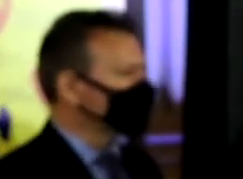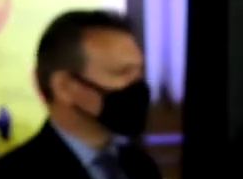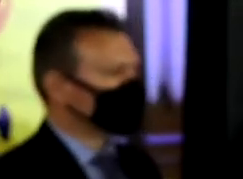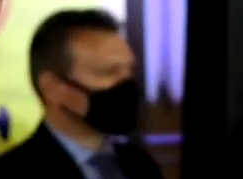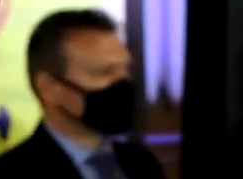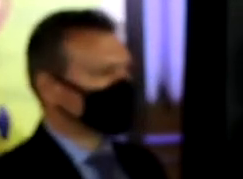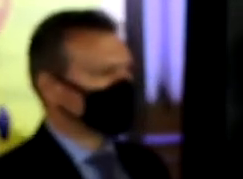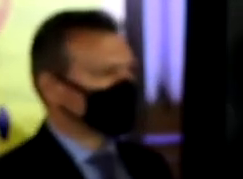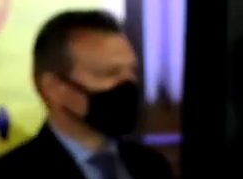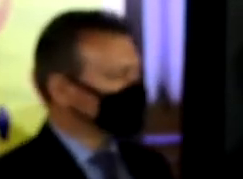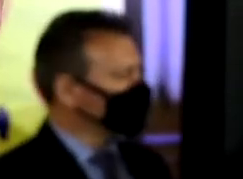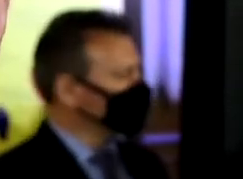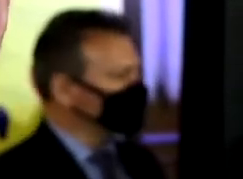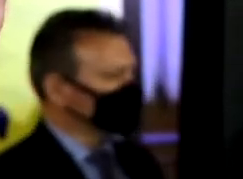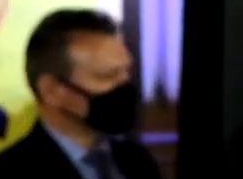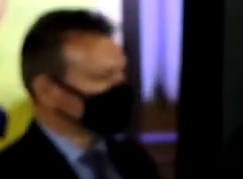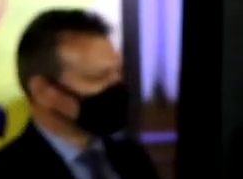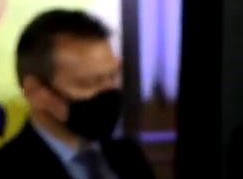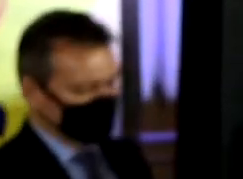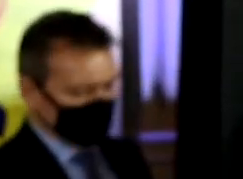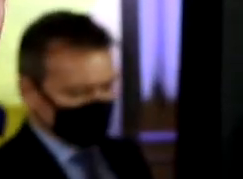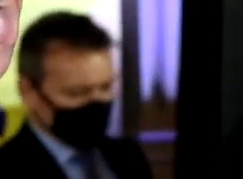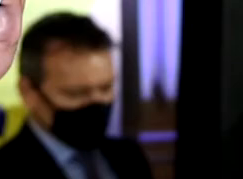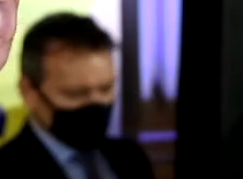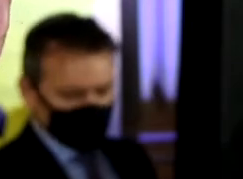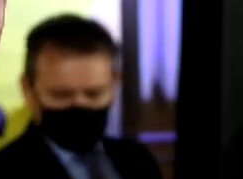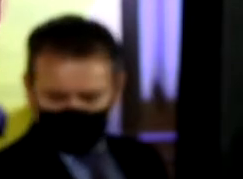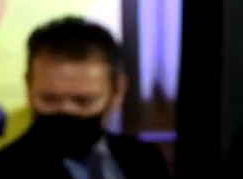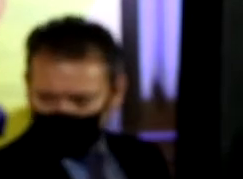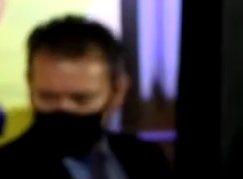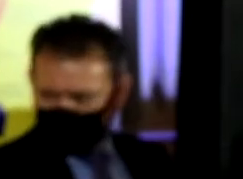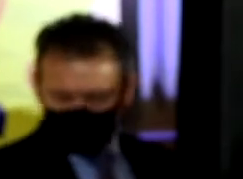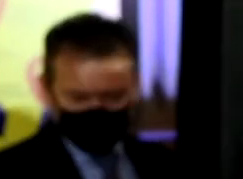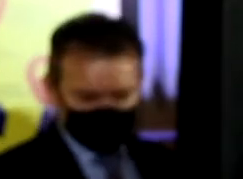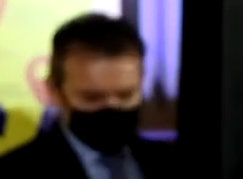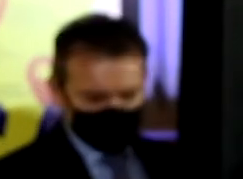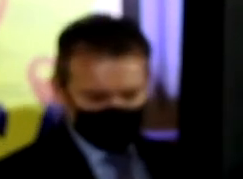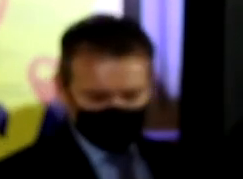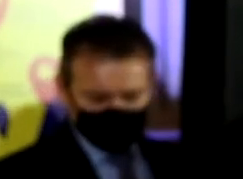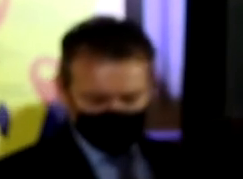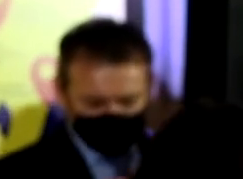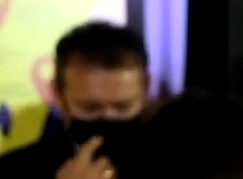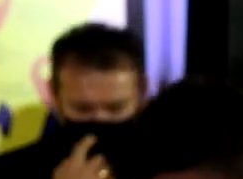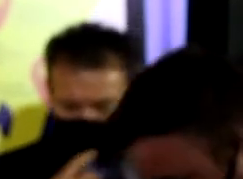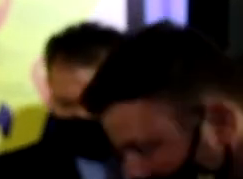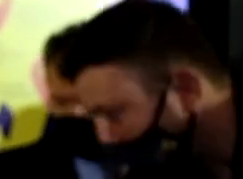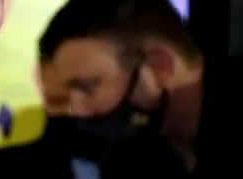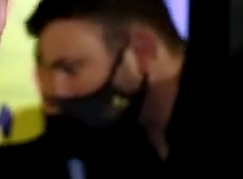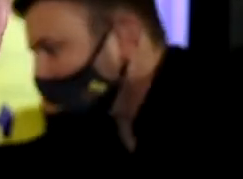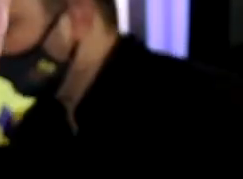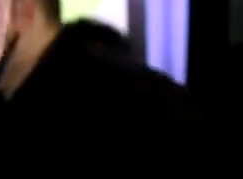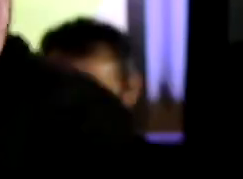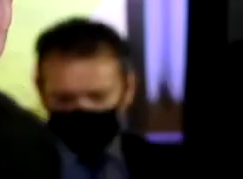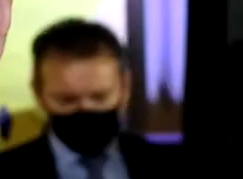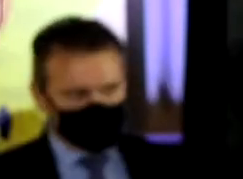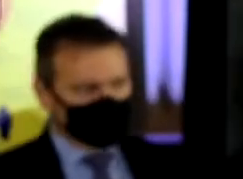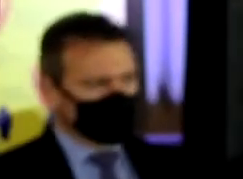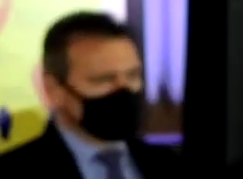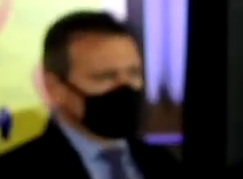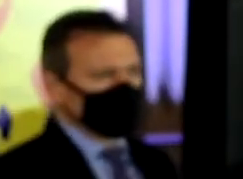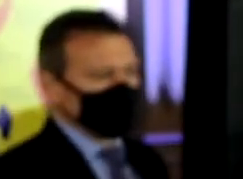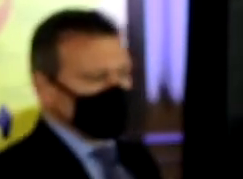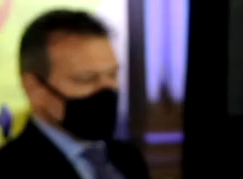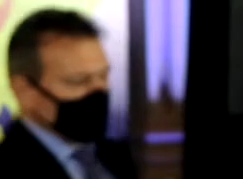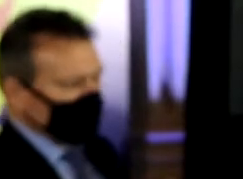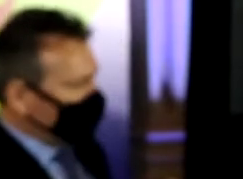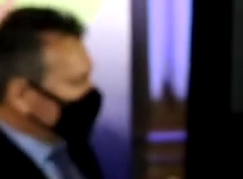investimento para a estrutura farmacêutica em todos os municípios do Estado também para qualificar a disponibilidade dos medicamentos para